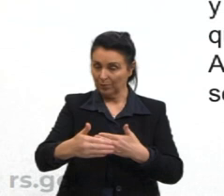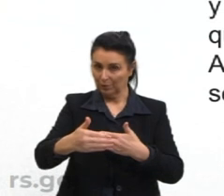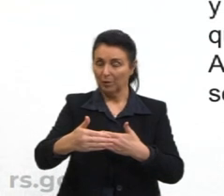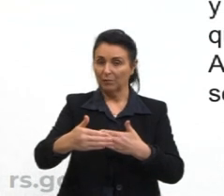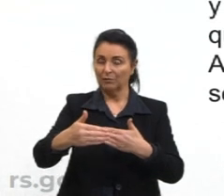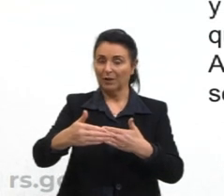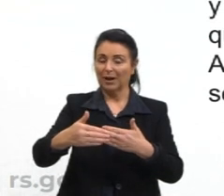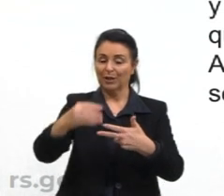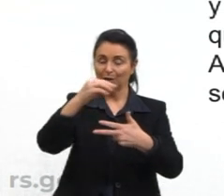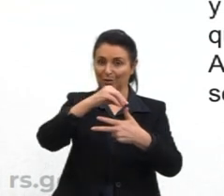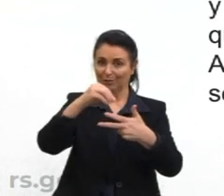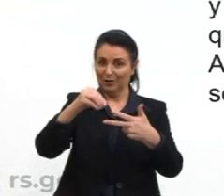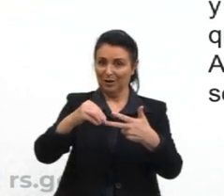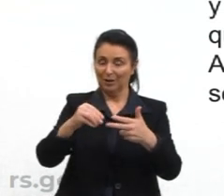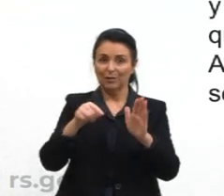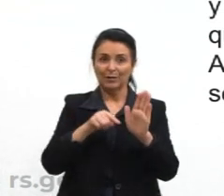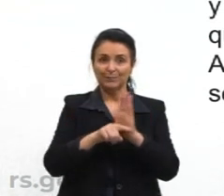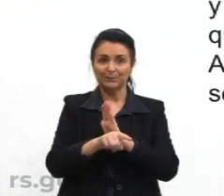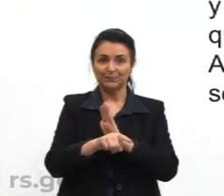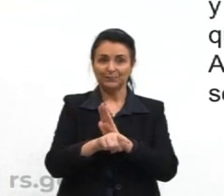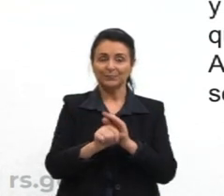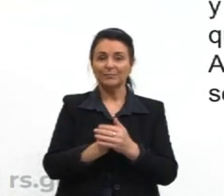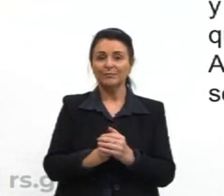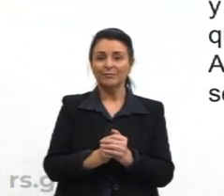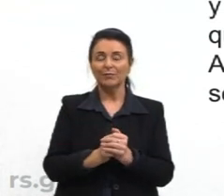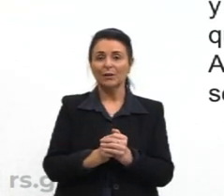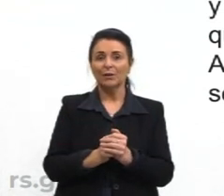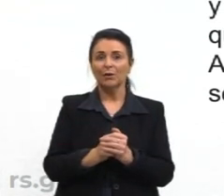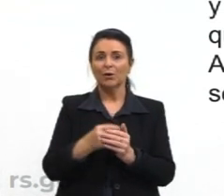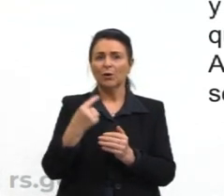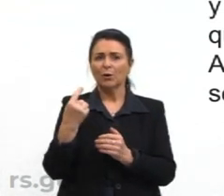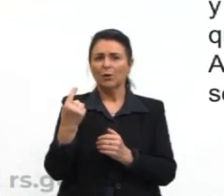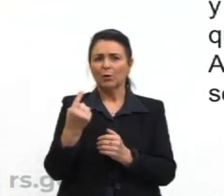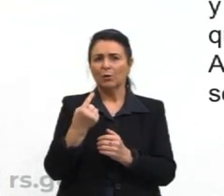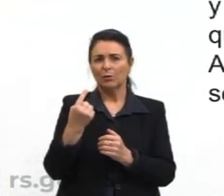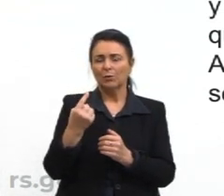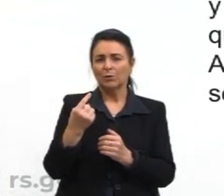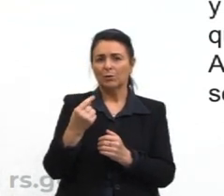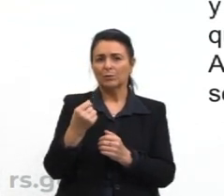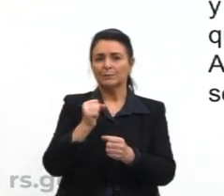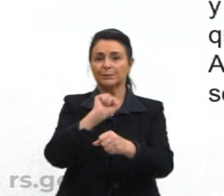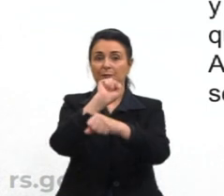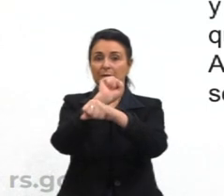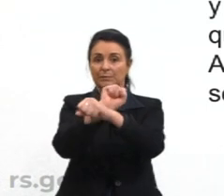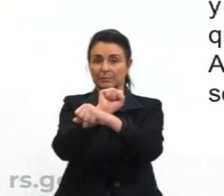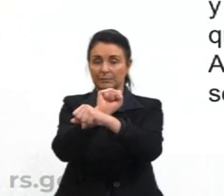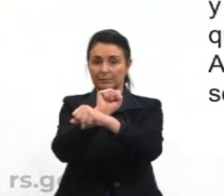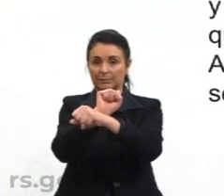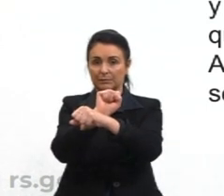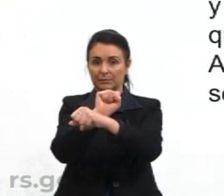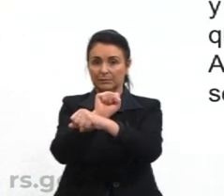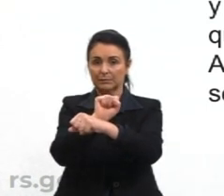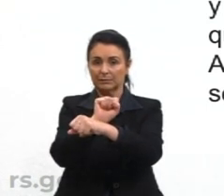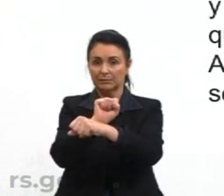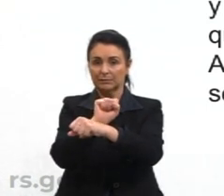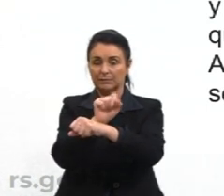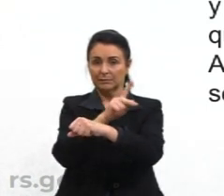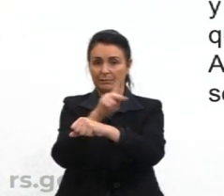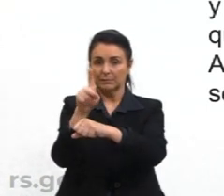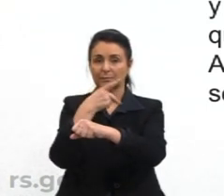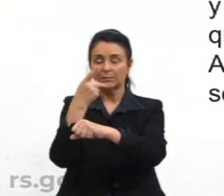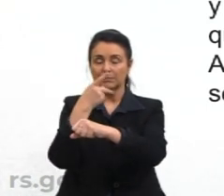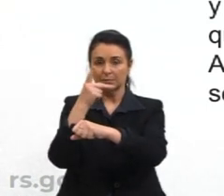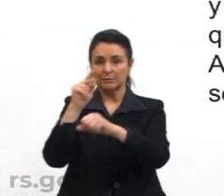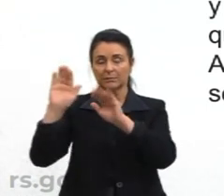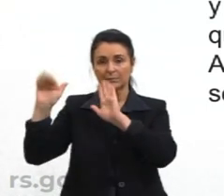questão para você. Amuleto. O único certo é que eu liguei a México em 1965 e me